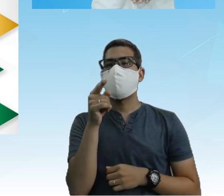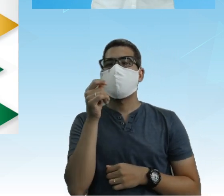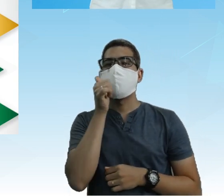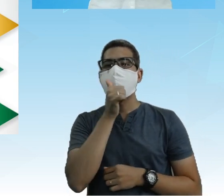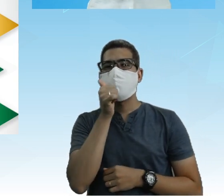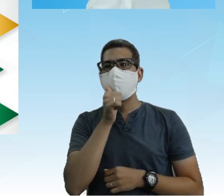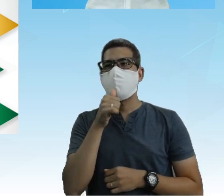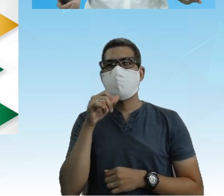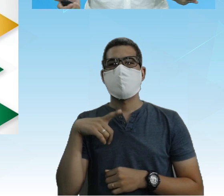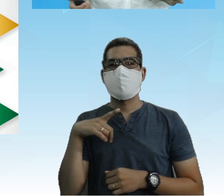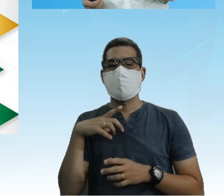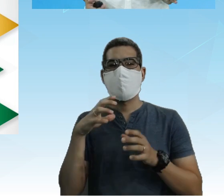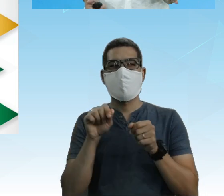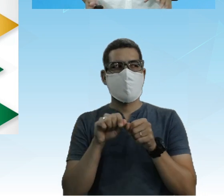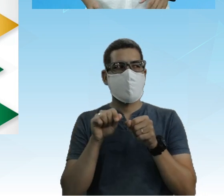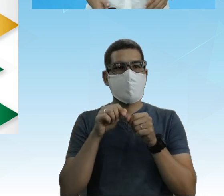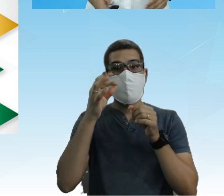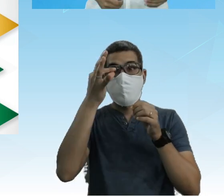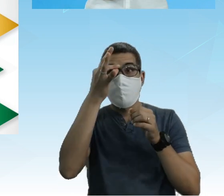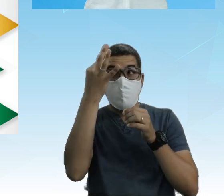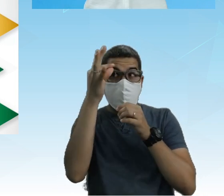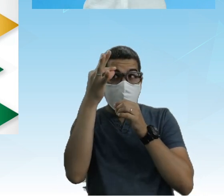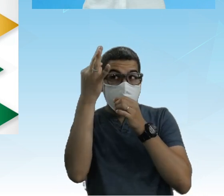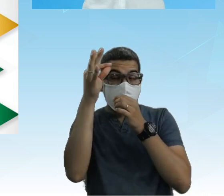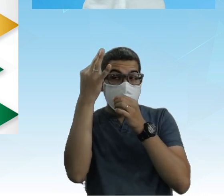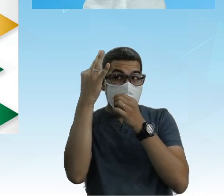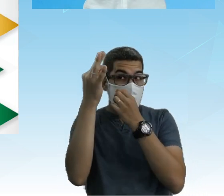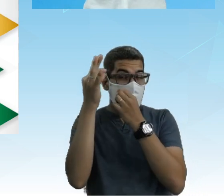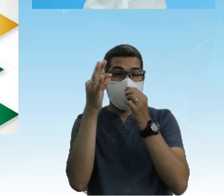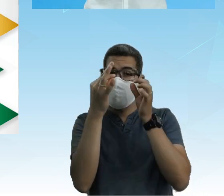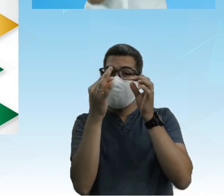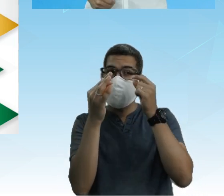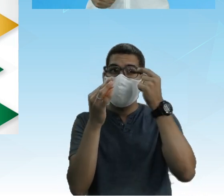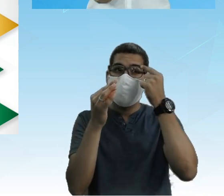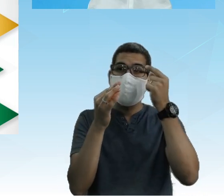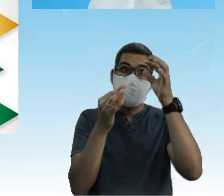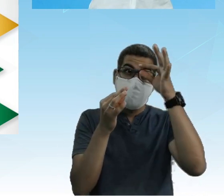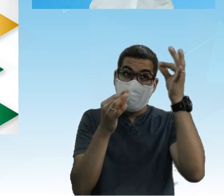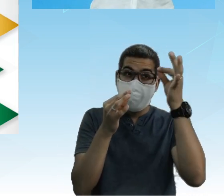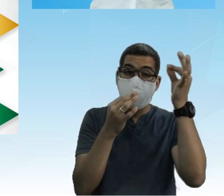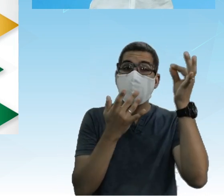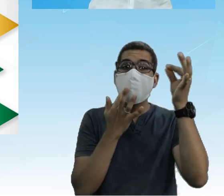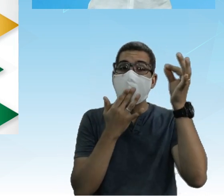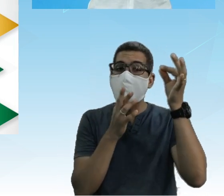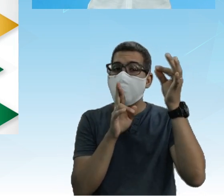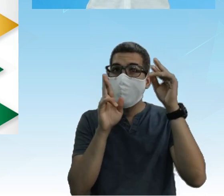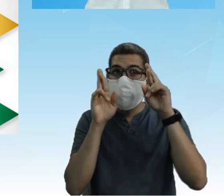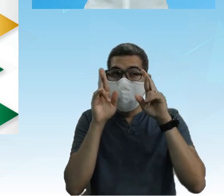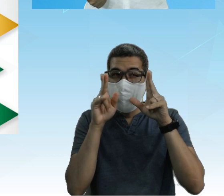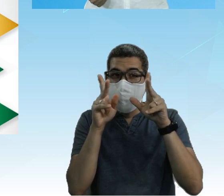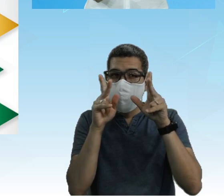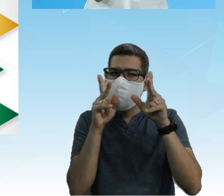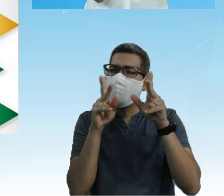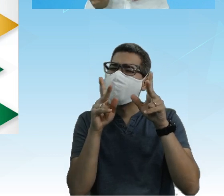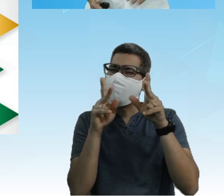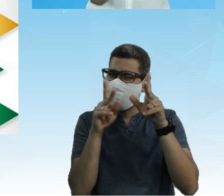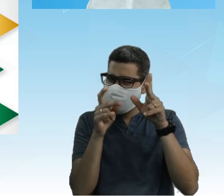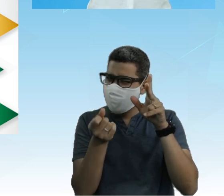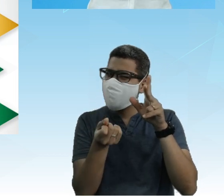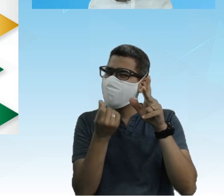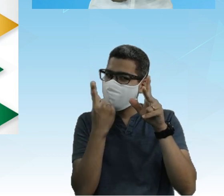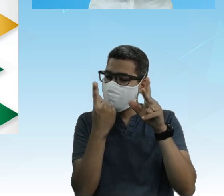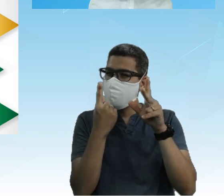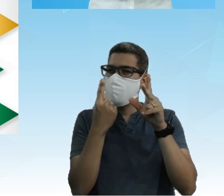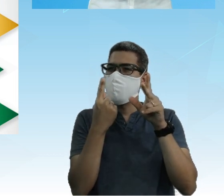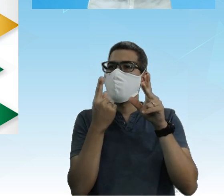maquiagem Sabe muito bem O que é isso Porque se pintar o olho De uma cor E pintar o olho De outra cor Vai ficar bem estranho Então